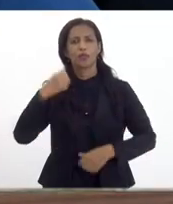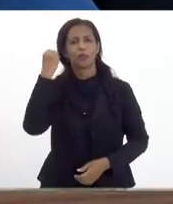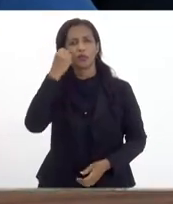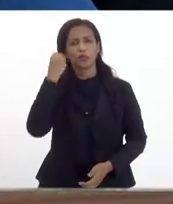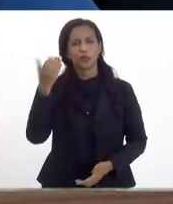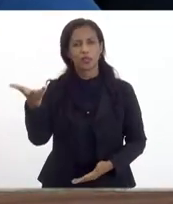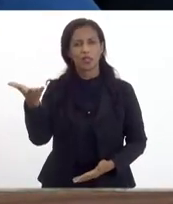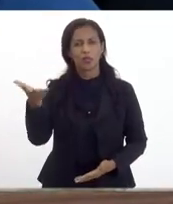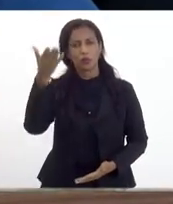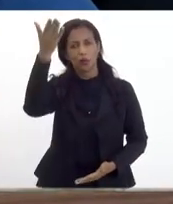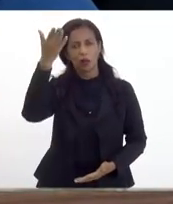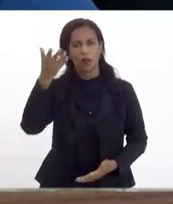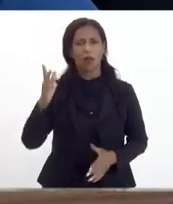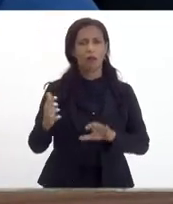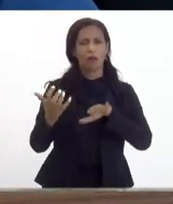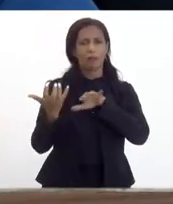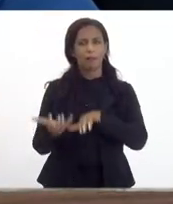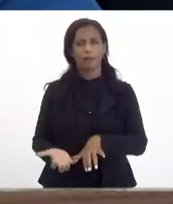obrigado